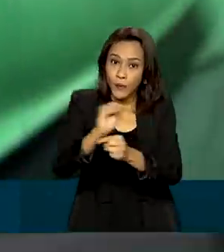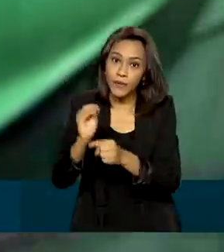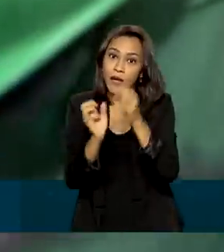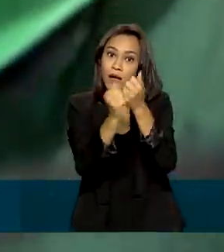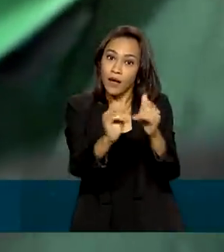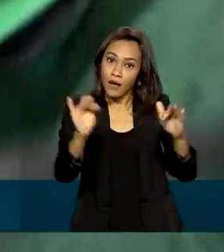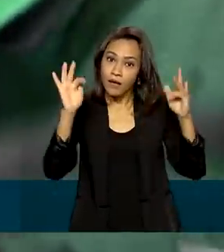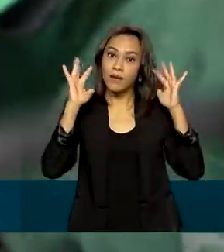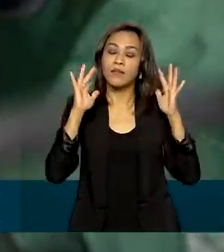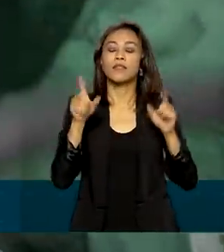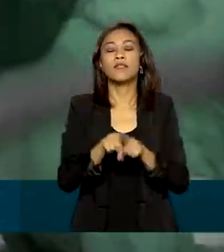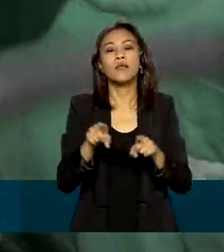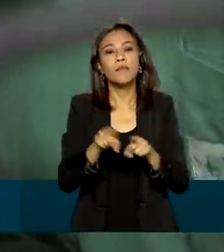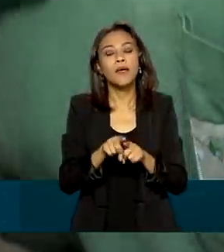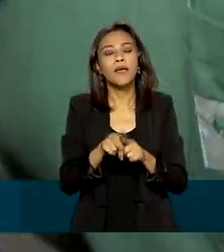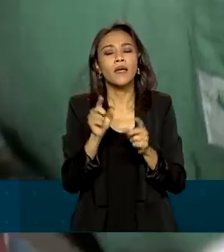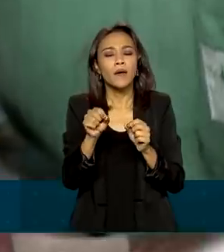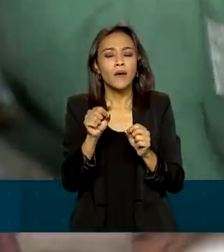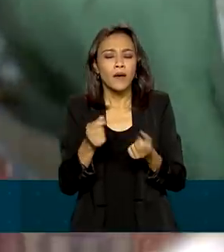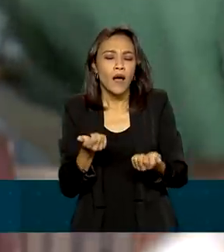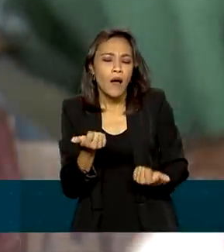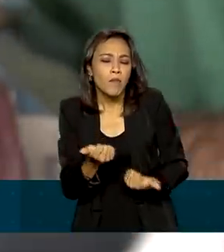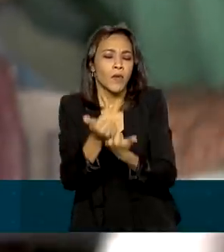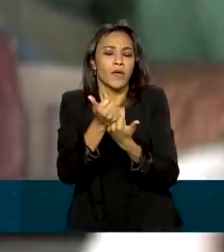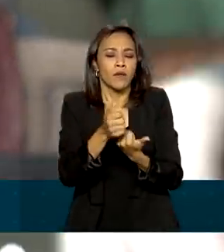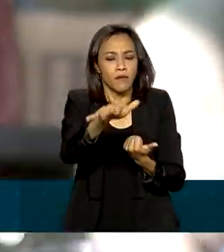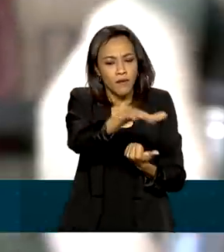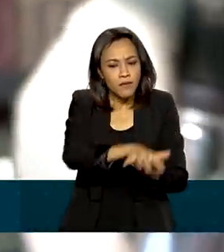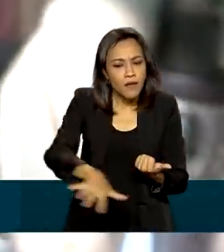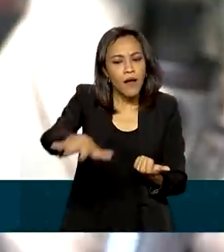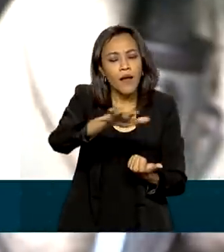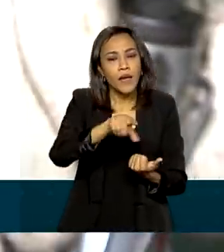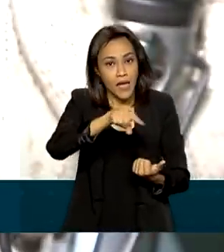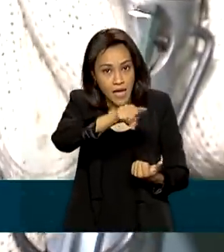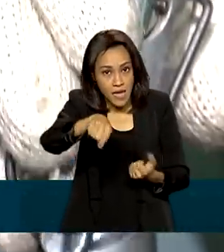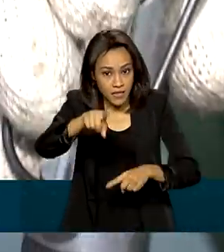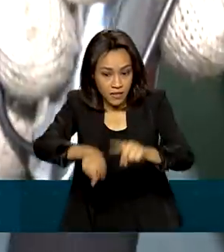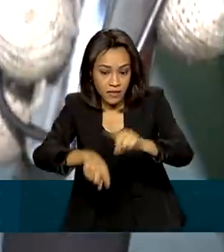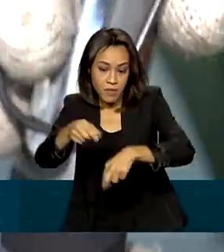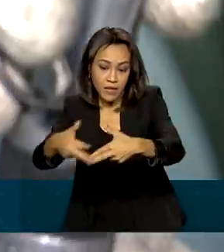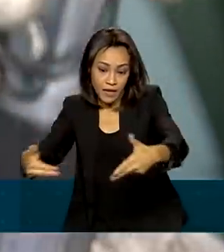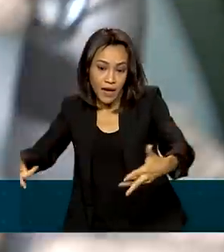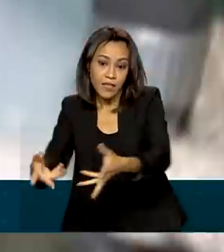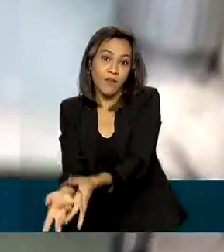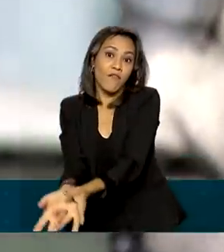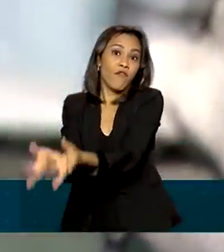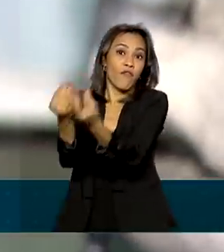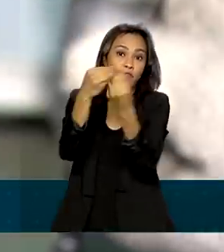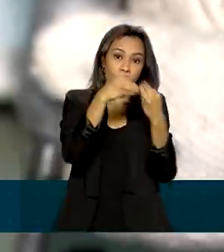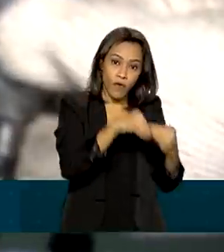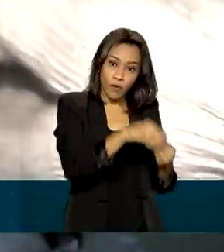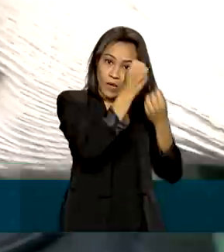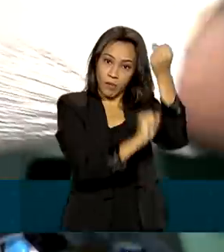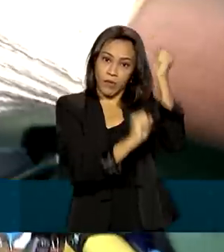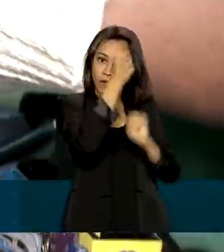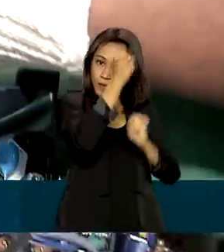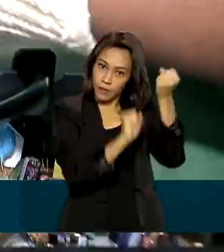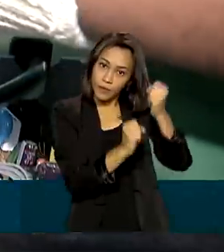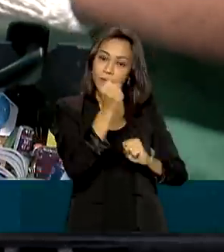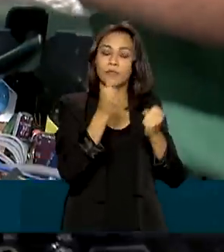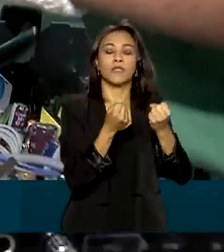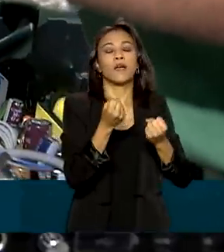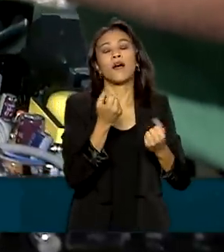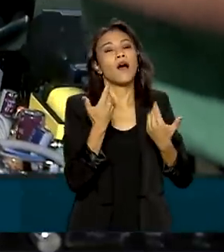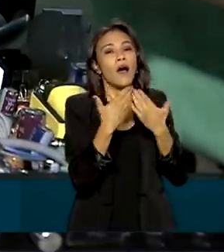incentivar a chamada economia circular, já que esses materiais vão retornar ao setor produtivo, gerando emprego e